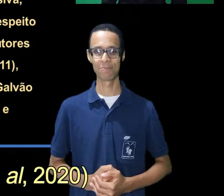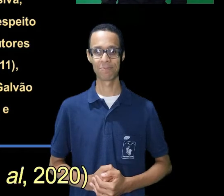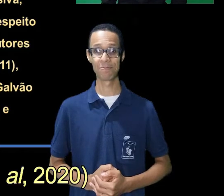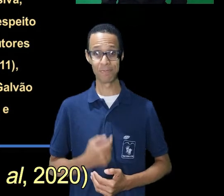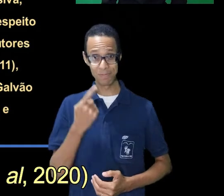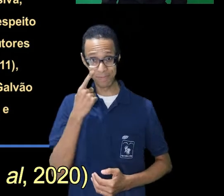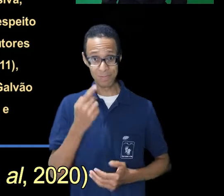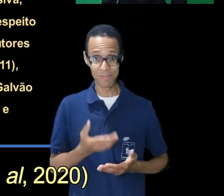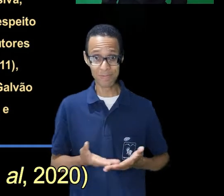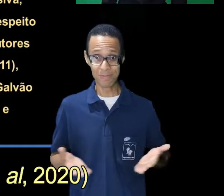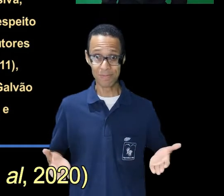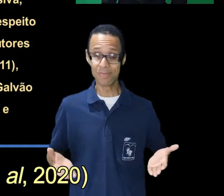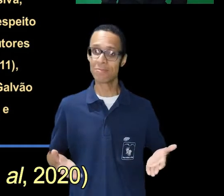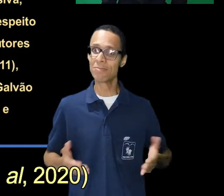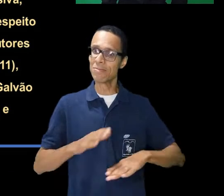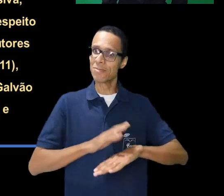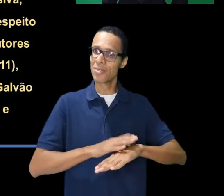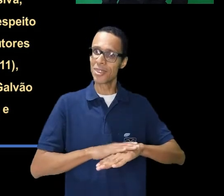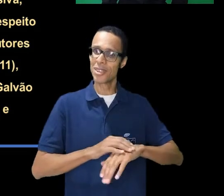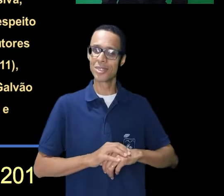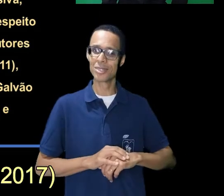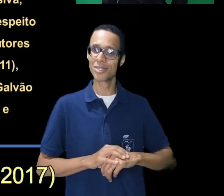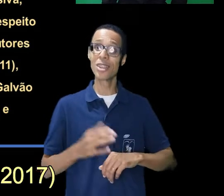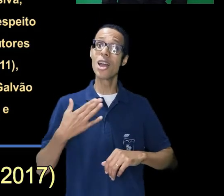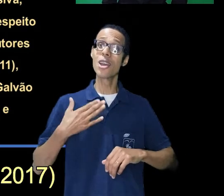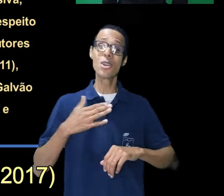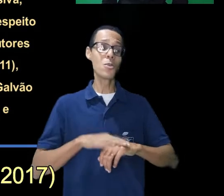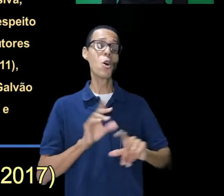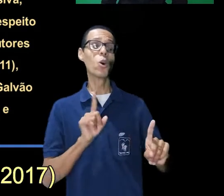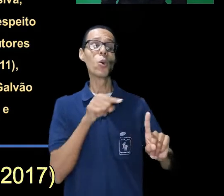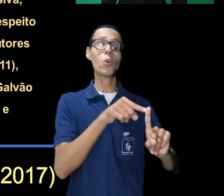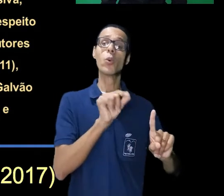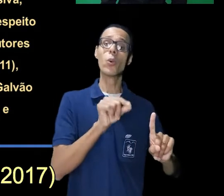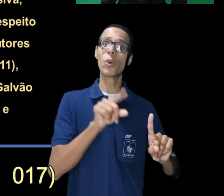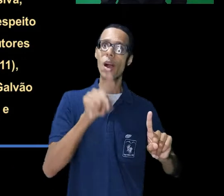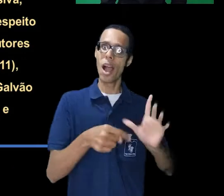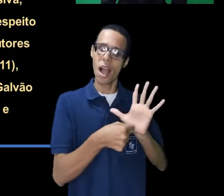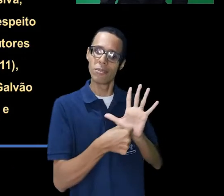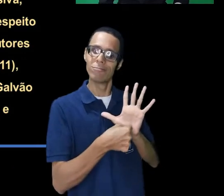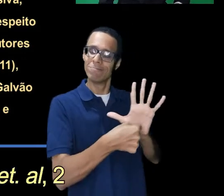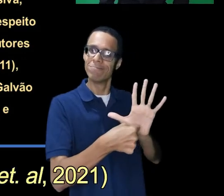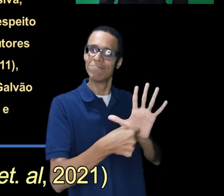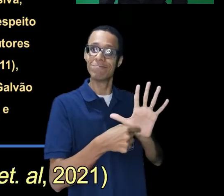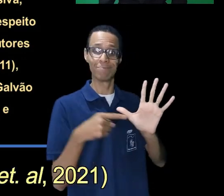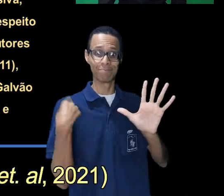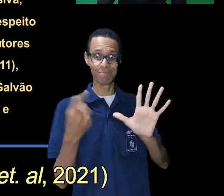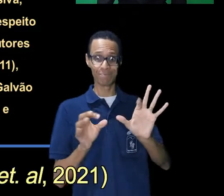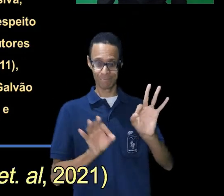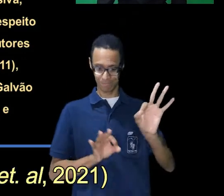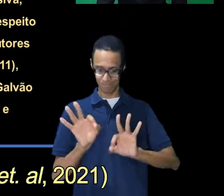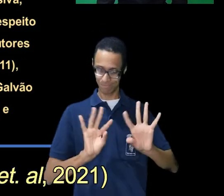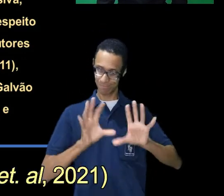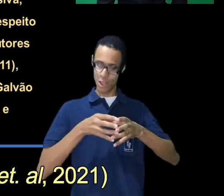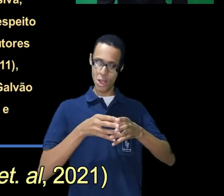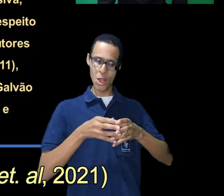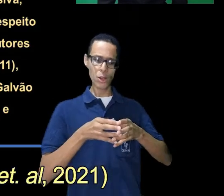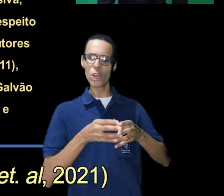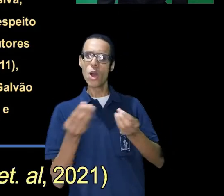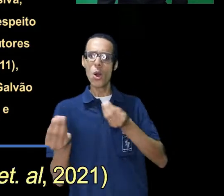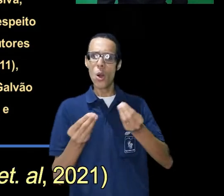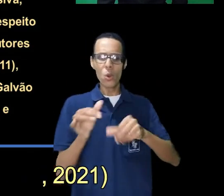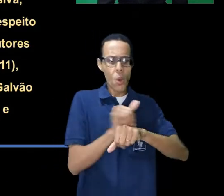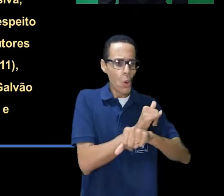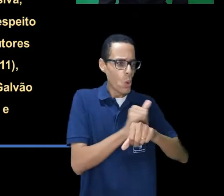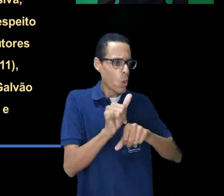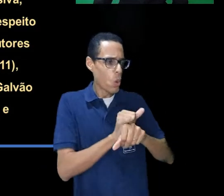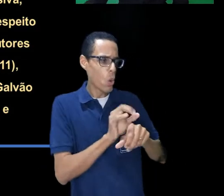Francisca Janaína Dantas Galvão Osório e outros autores, 2020, Maria Verônica Pascucci,